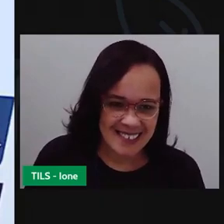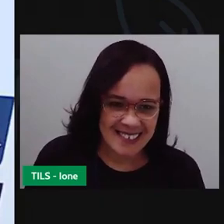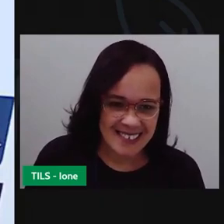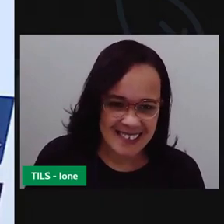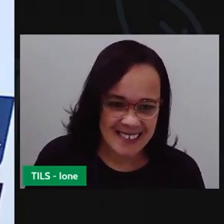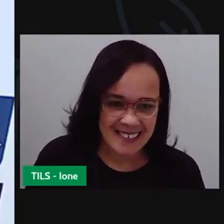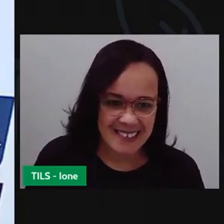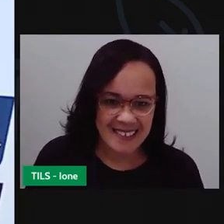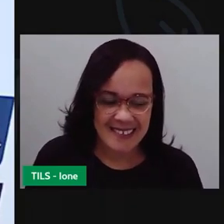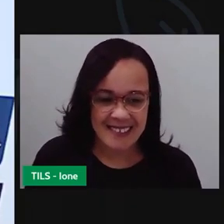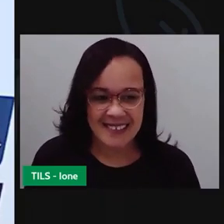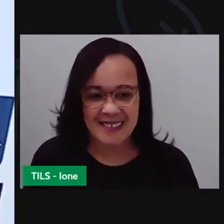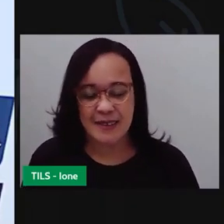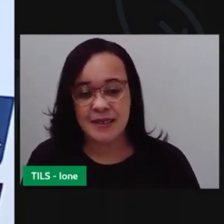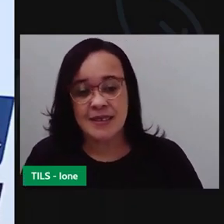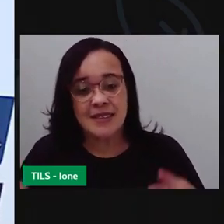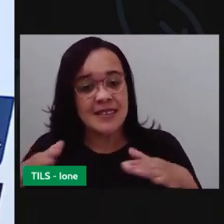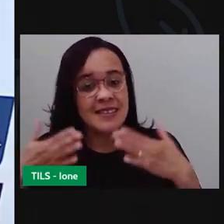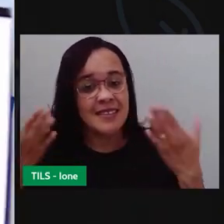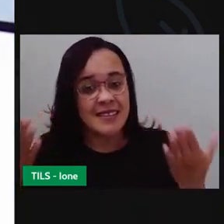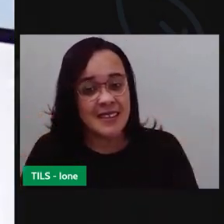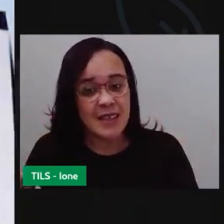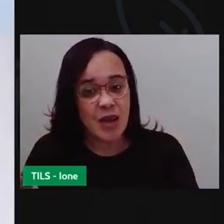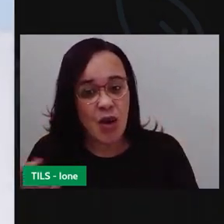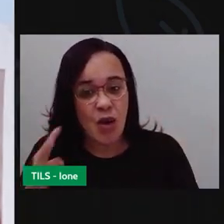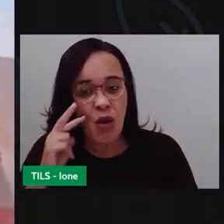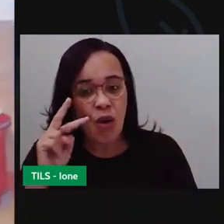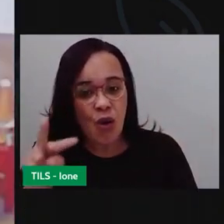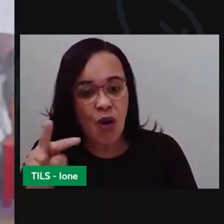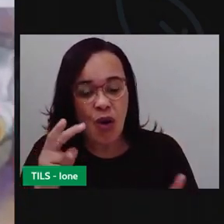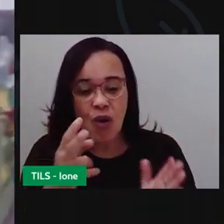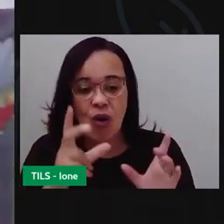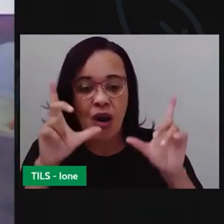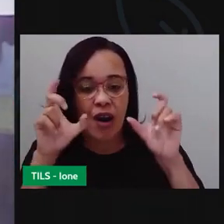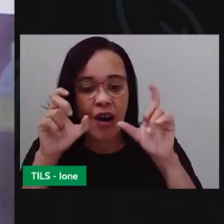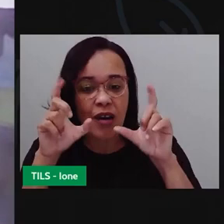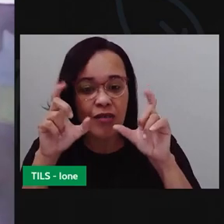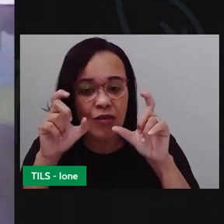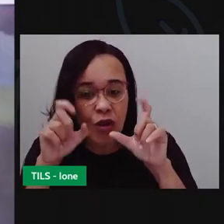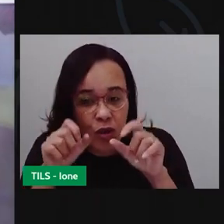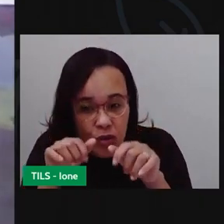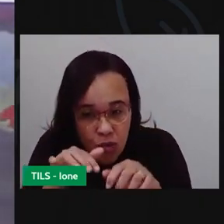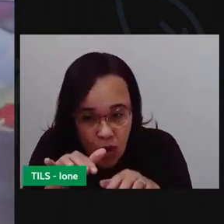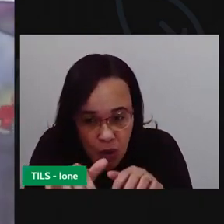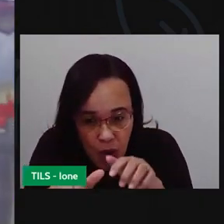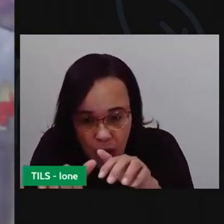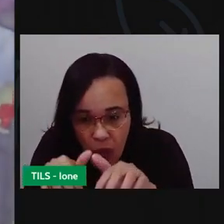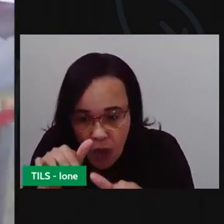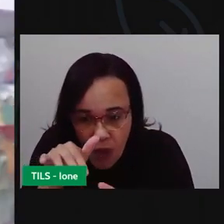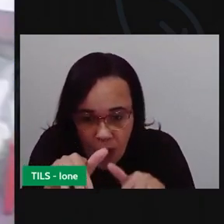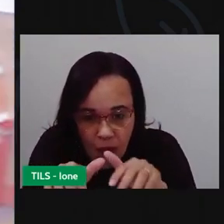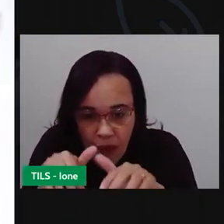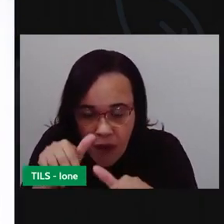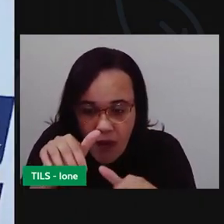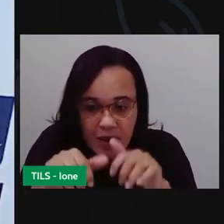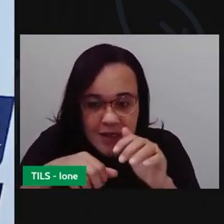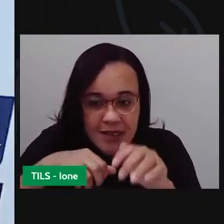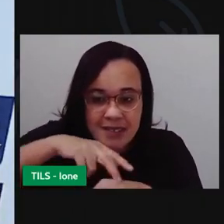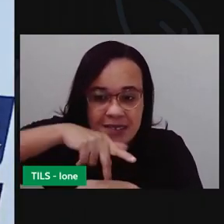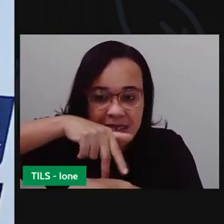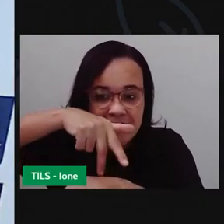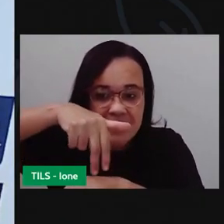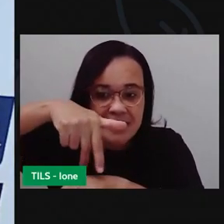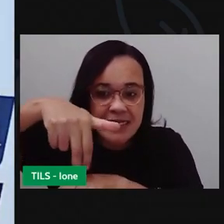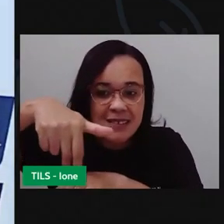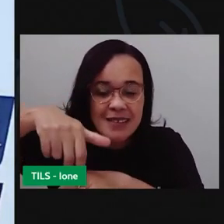Então, nanar. E olha, observe as imagens. Ele foi ali, devagarinho, subindo na